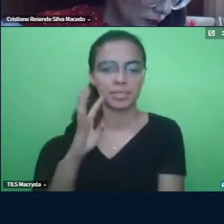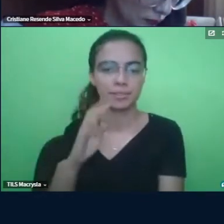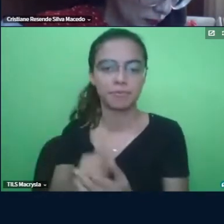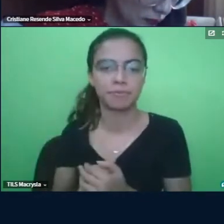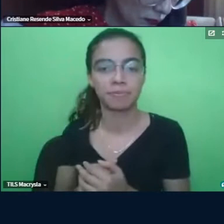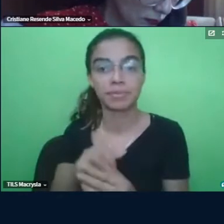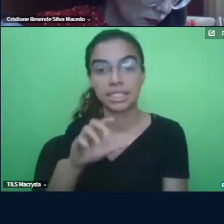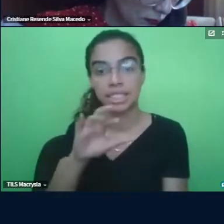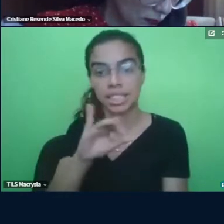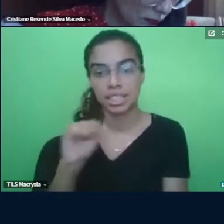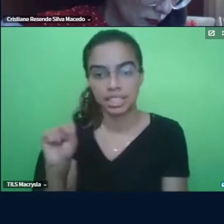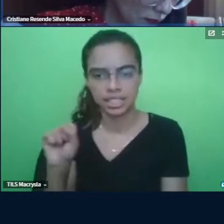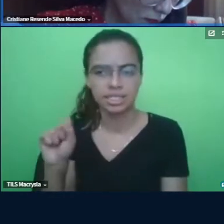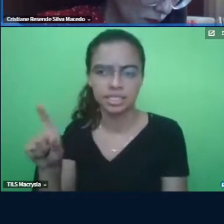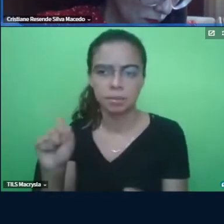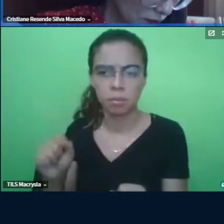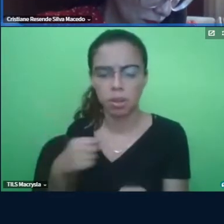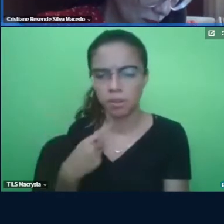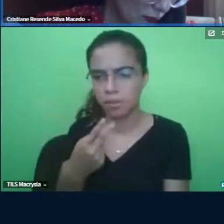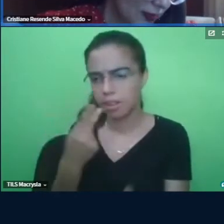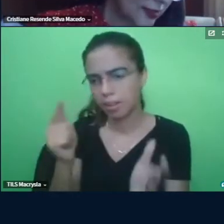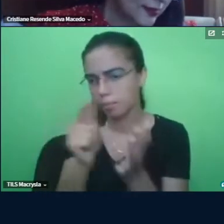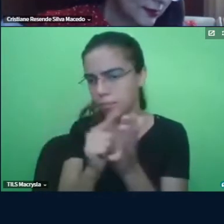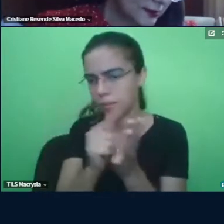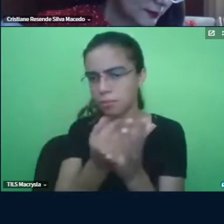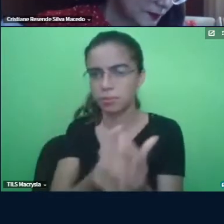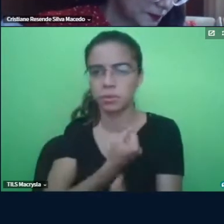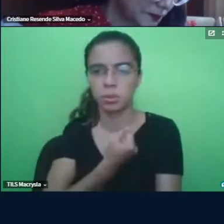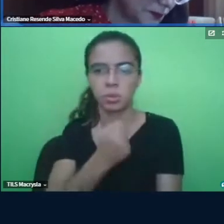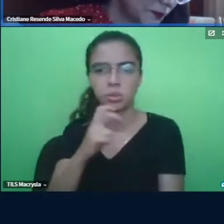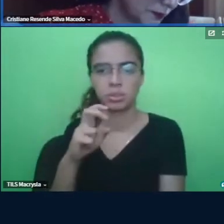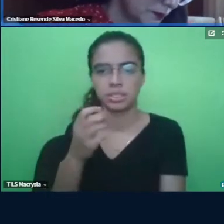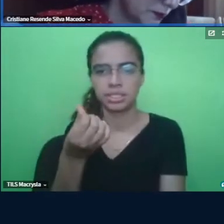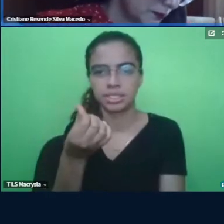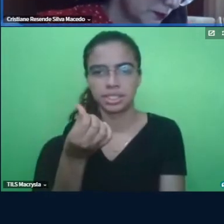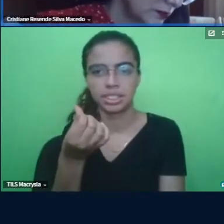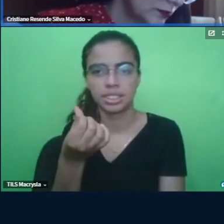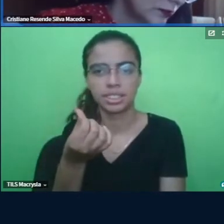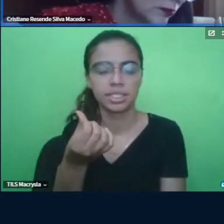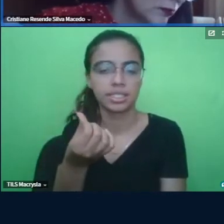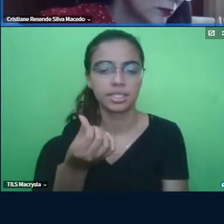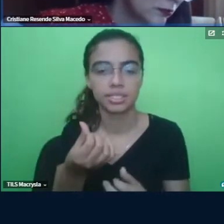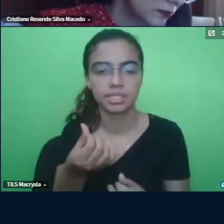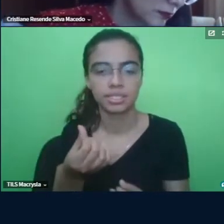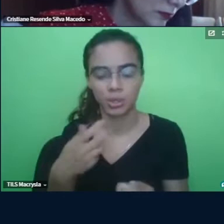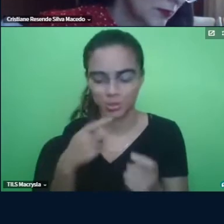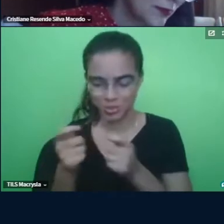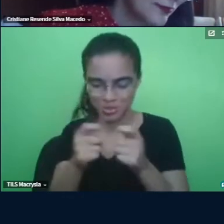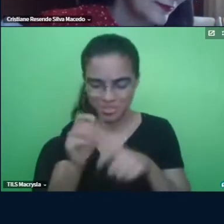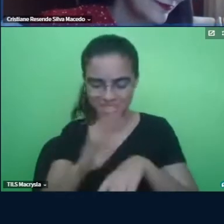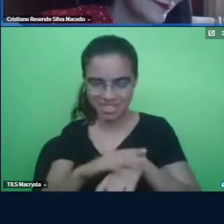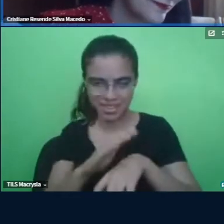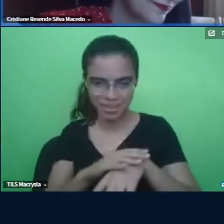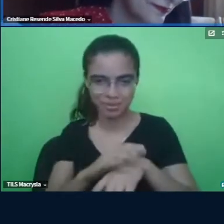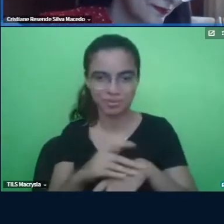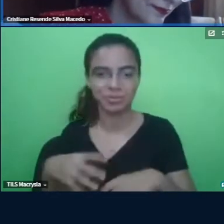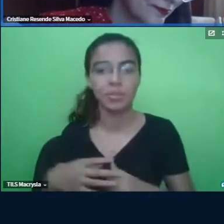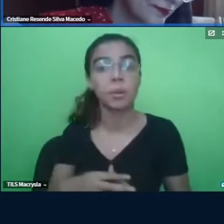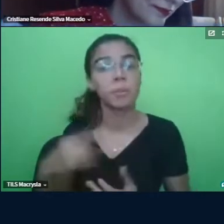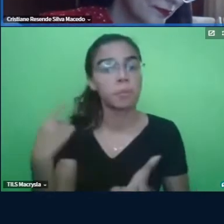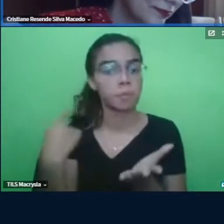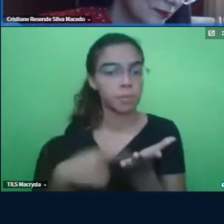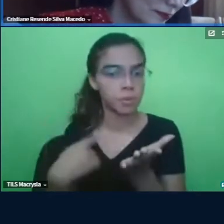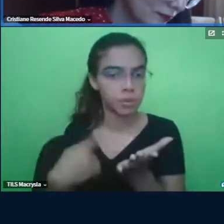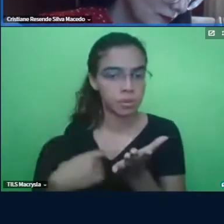Cris, fala um pouquinho para mim, lá na página 56, estou controlando meu tempo aqui, por que